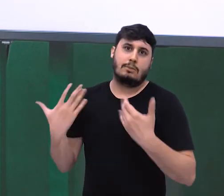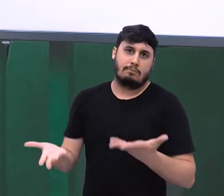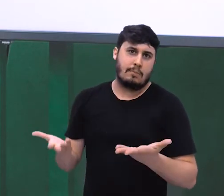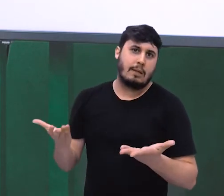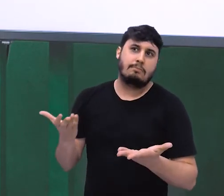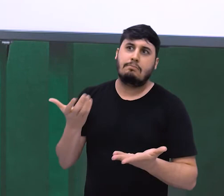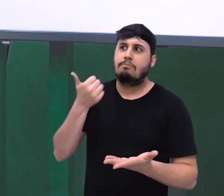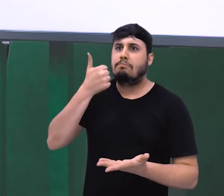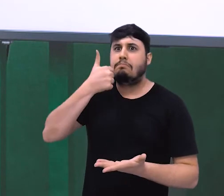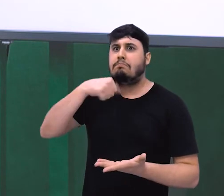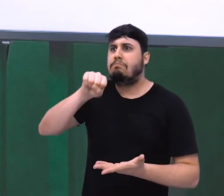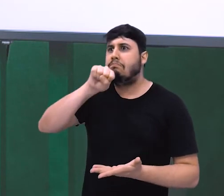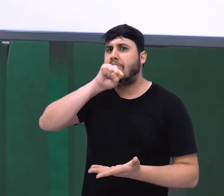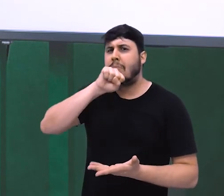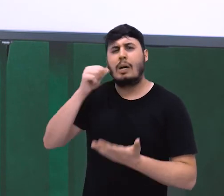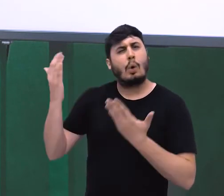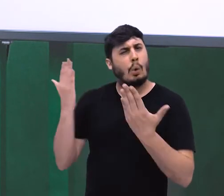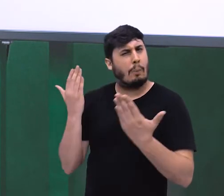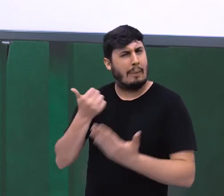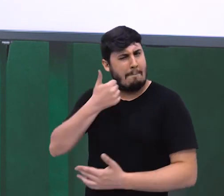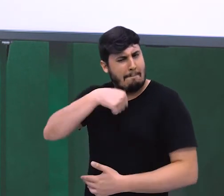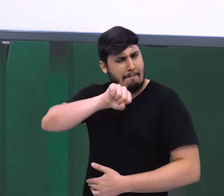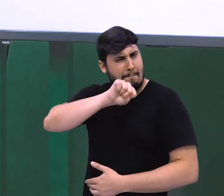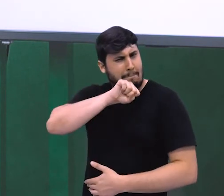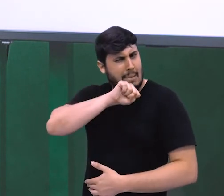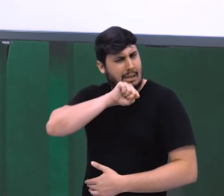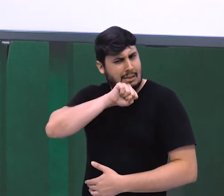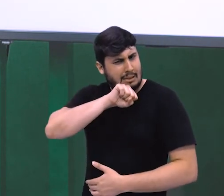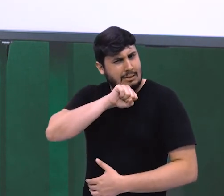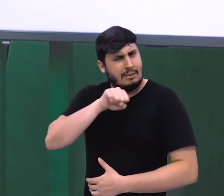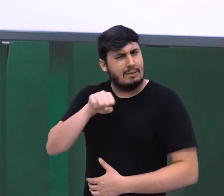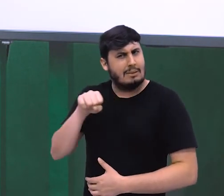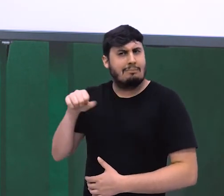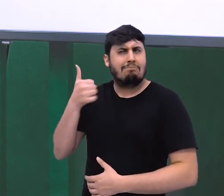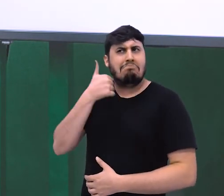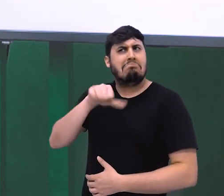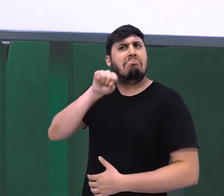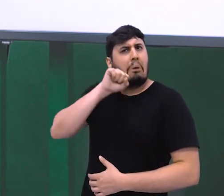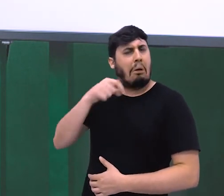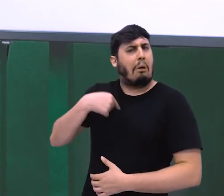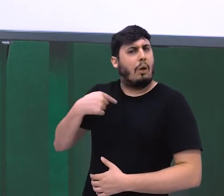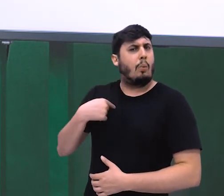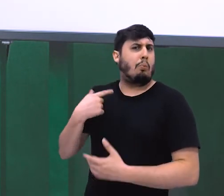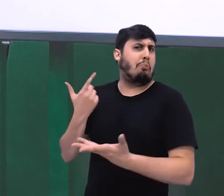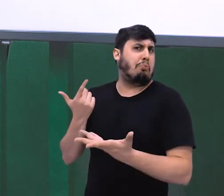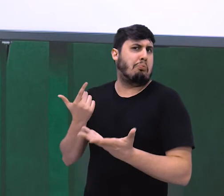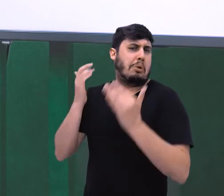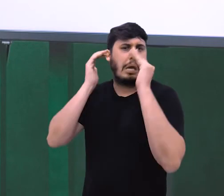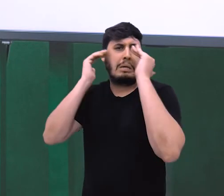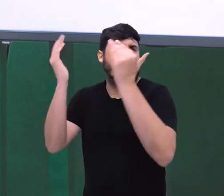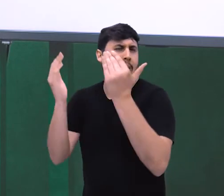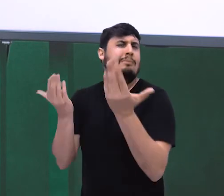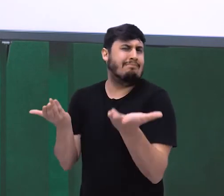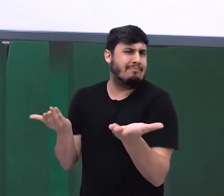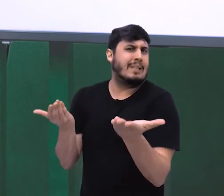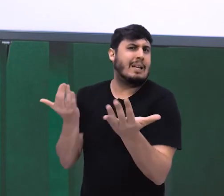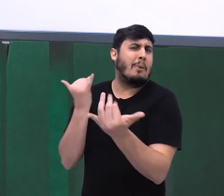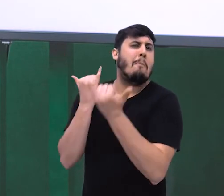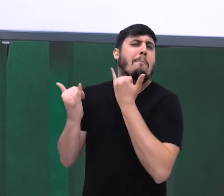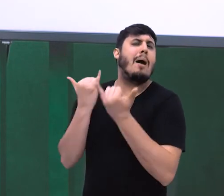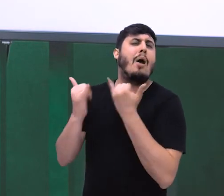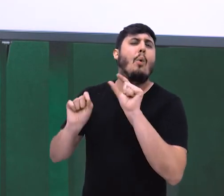é a mãe dos vícios, a preguiça é mãe, então eu preciso respeitá-la porque mãe é mãe. Então, veja a quebra de